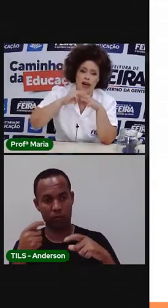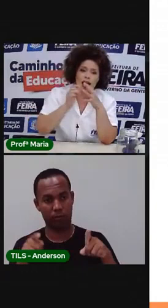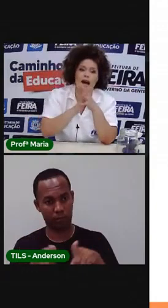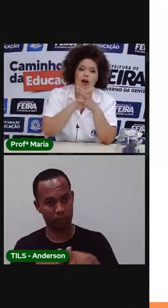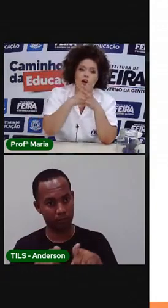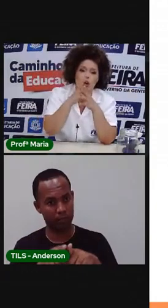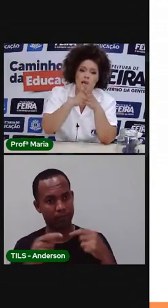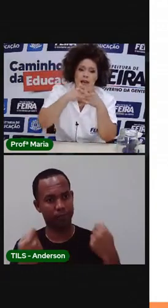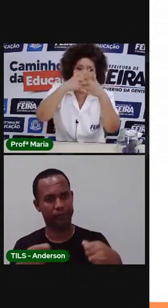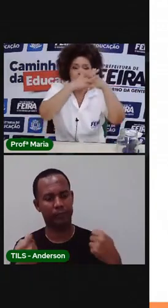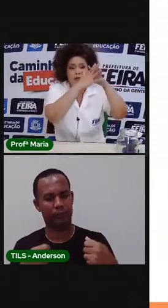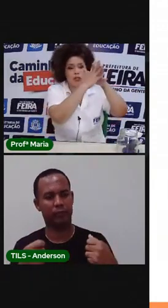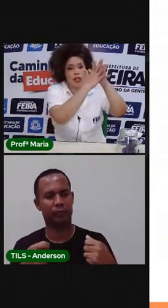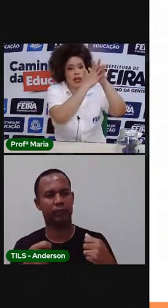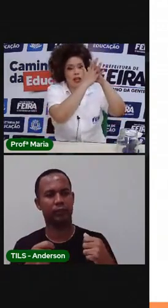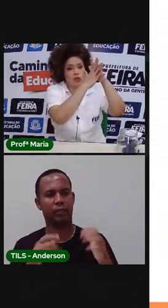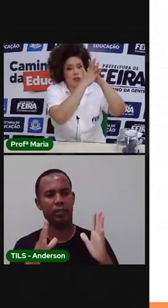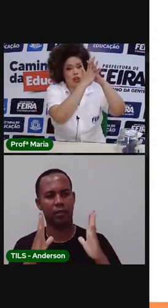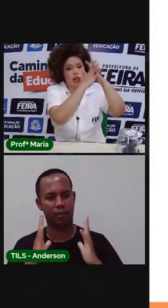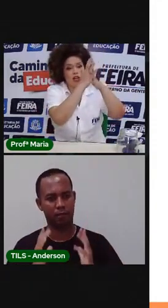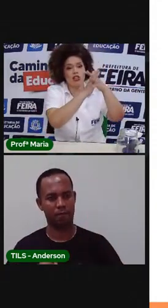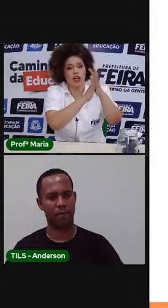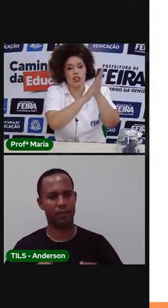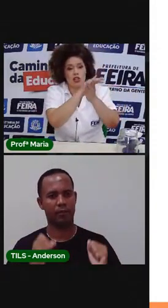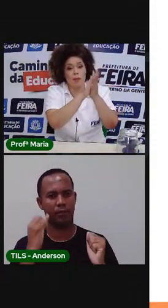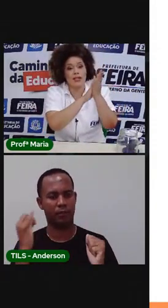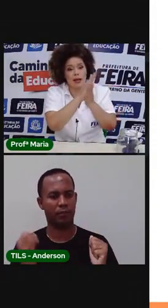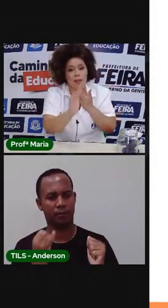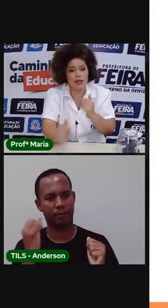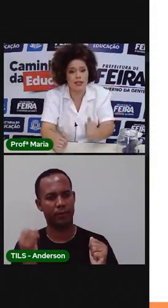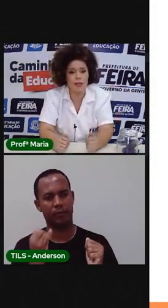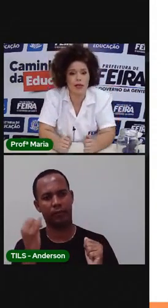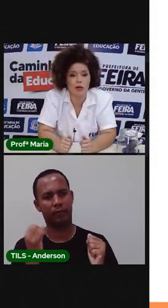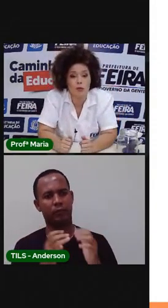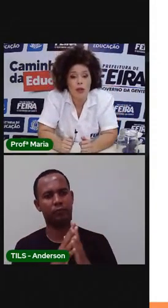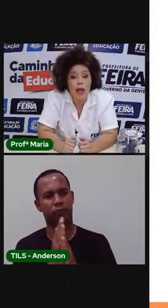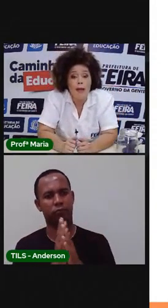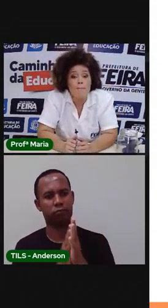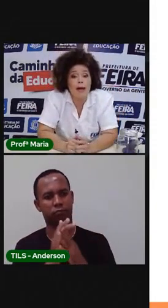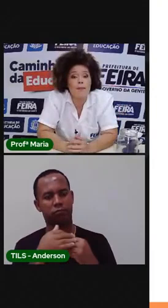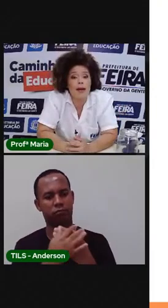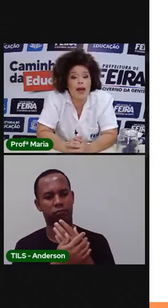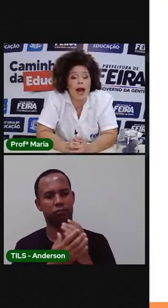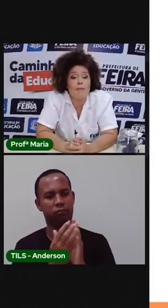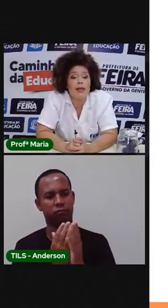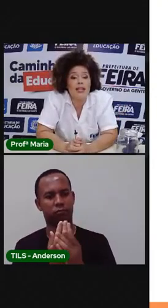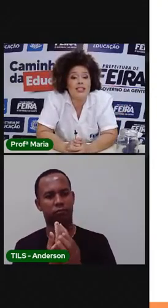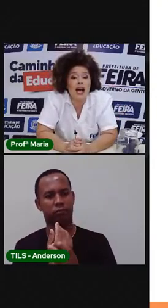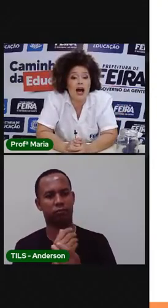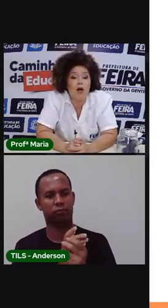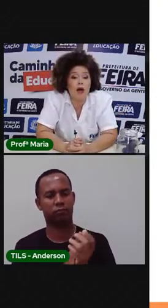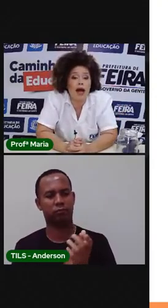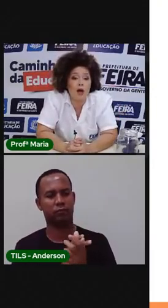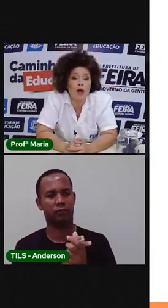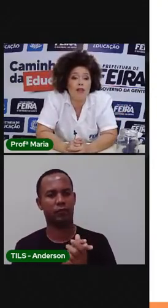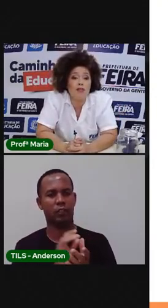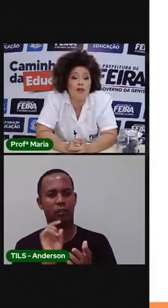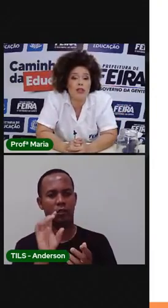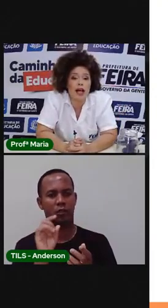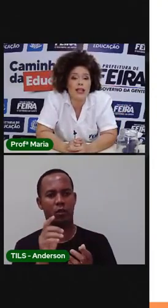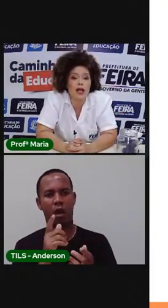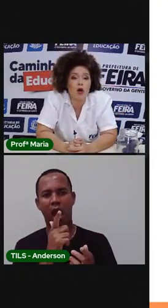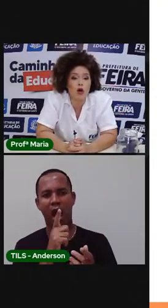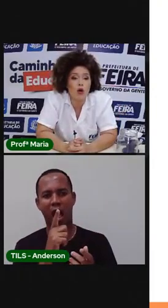é lavar, ó, entre os dedos, ó, direitinho, passar bem essa mão. Beber apenas água